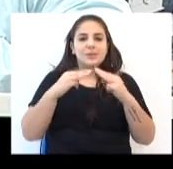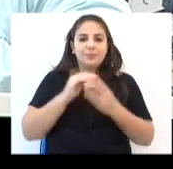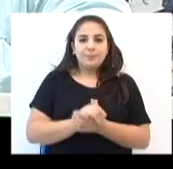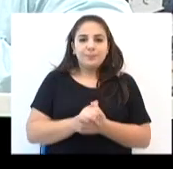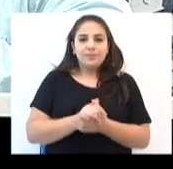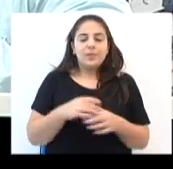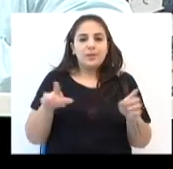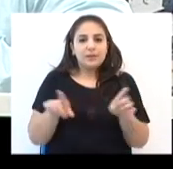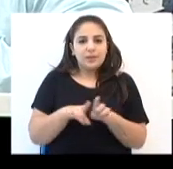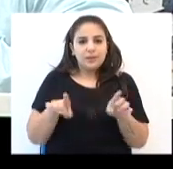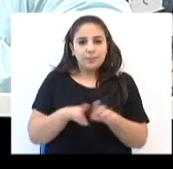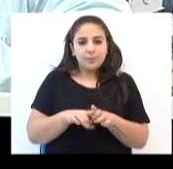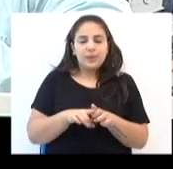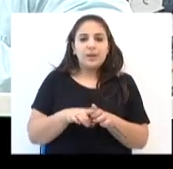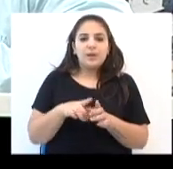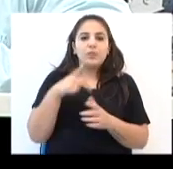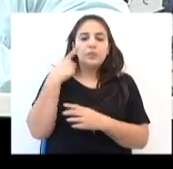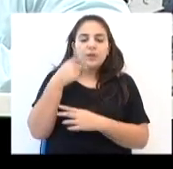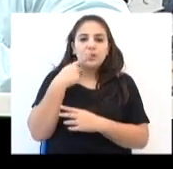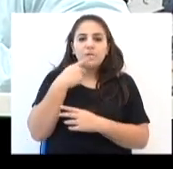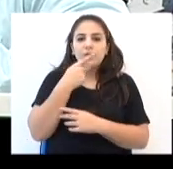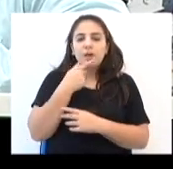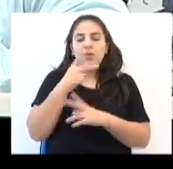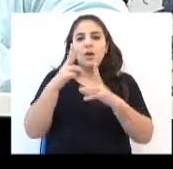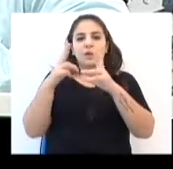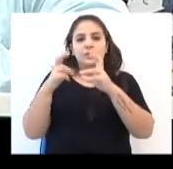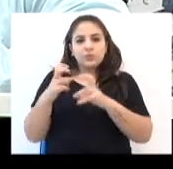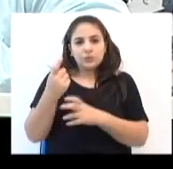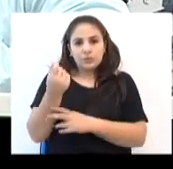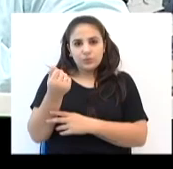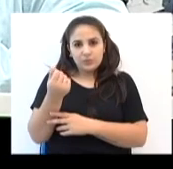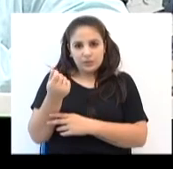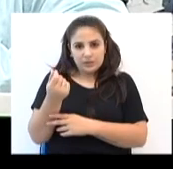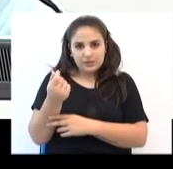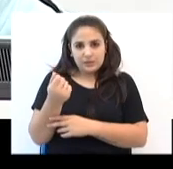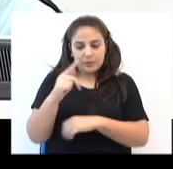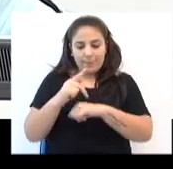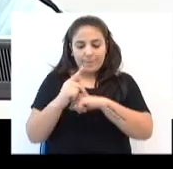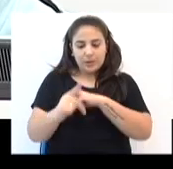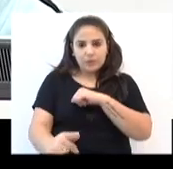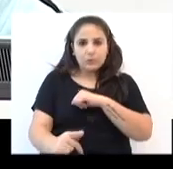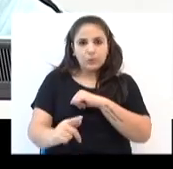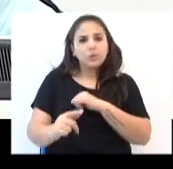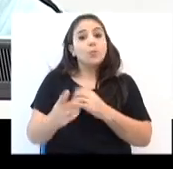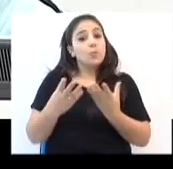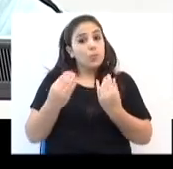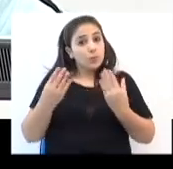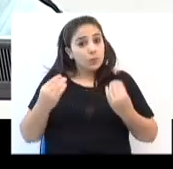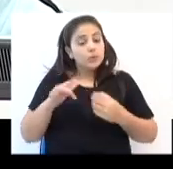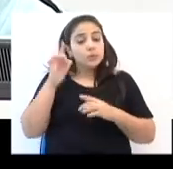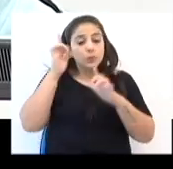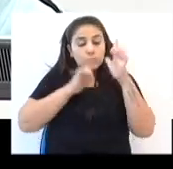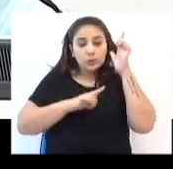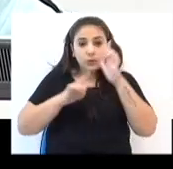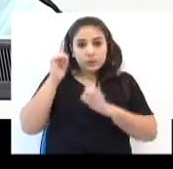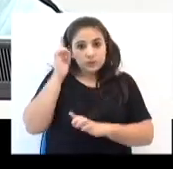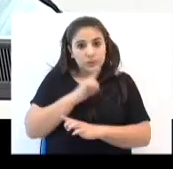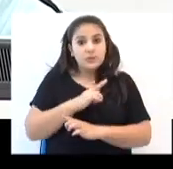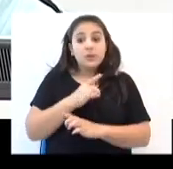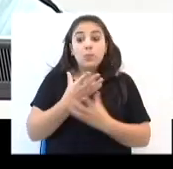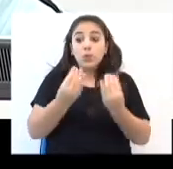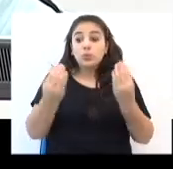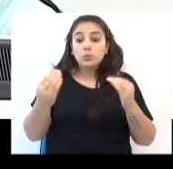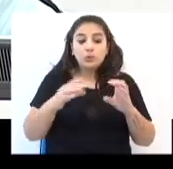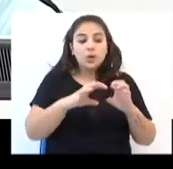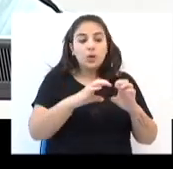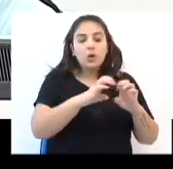expediente também mencionou o lado financeiro do Passo Fundo, uma vez que são grandes as dívidas de outros